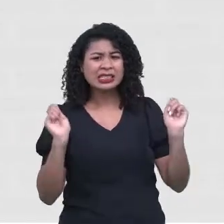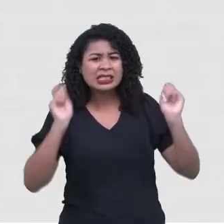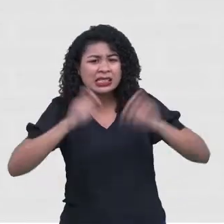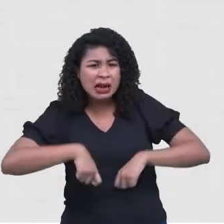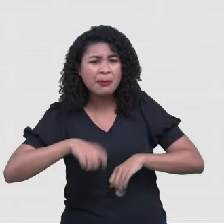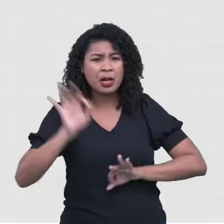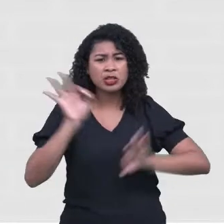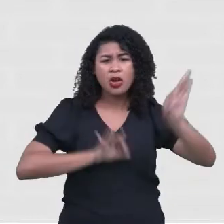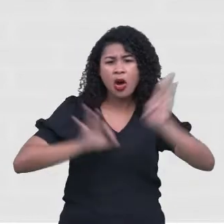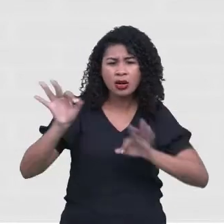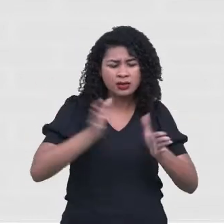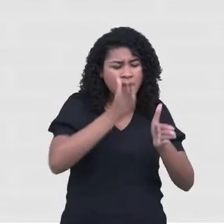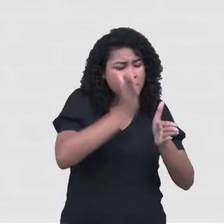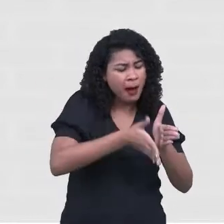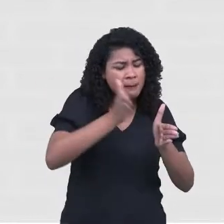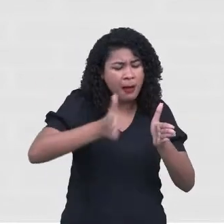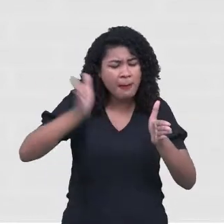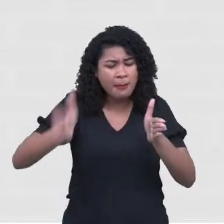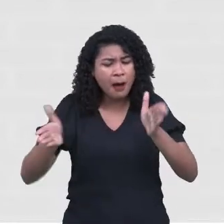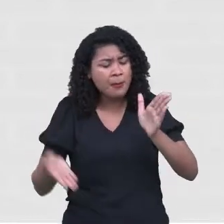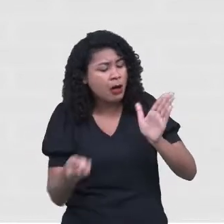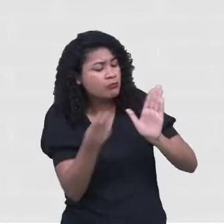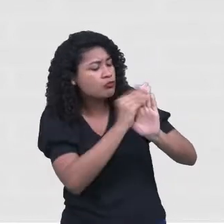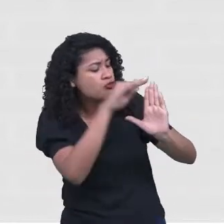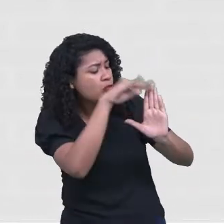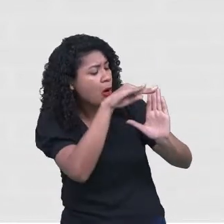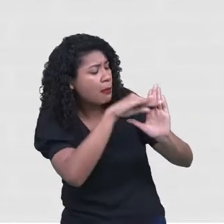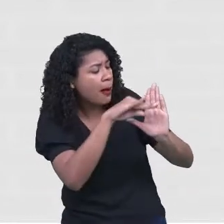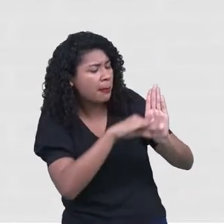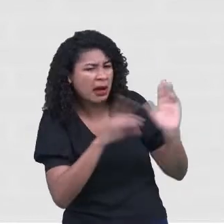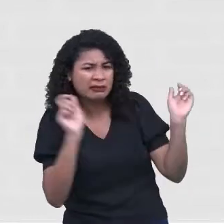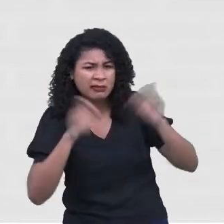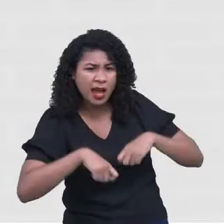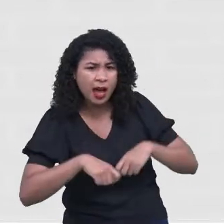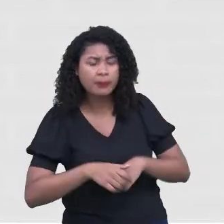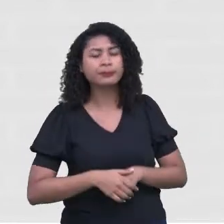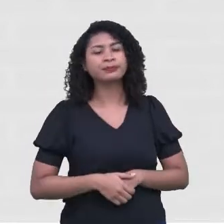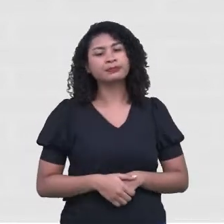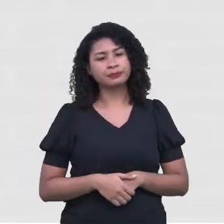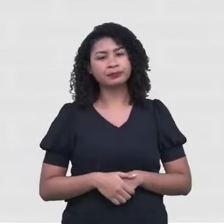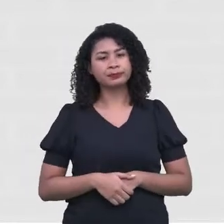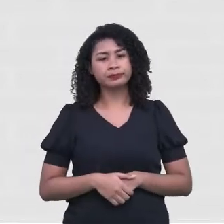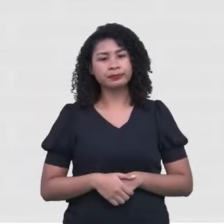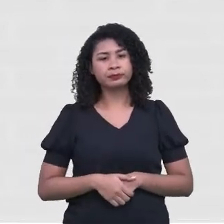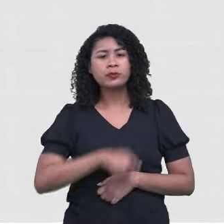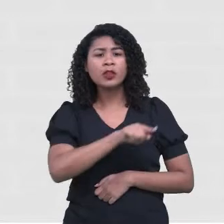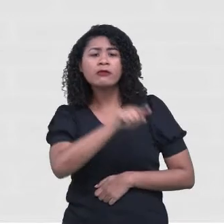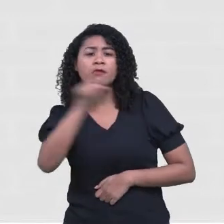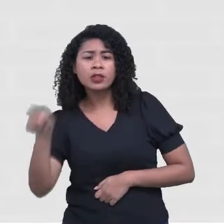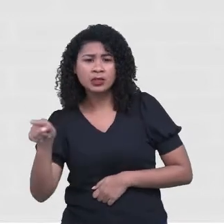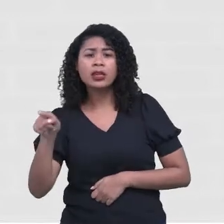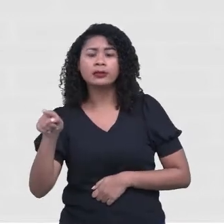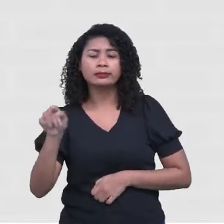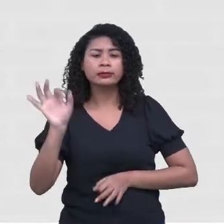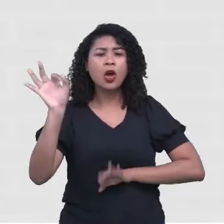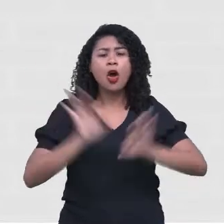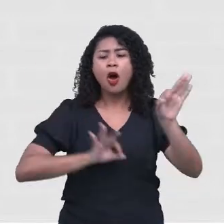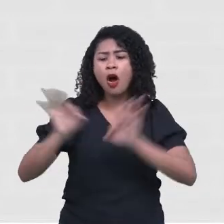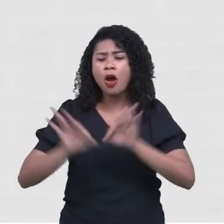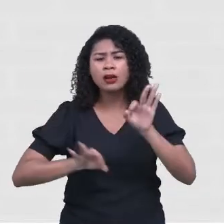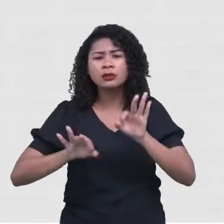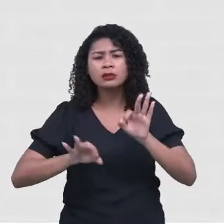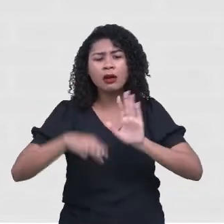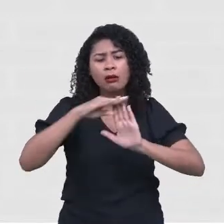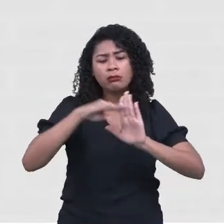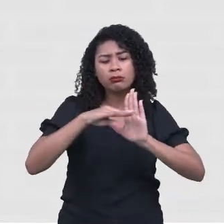passos? Como você pode fazer um projeto de vida? Será que nós podemos realizar esses